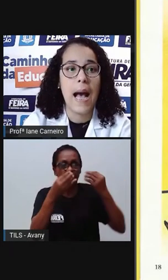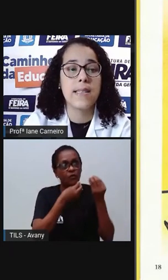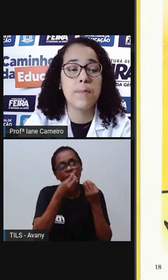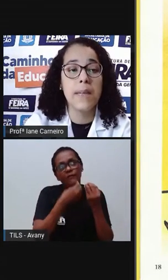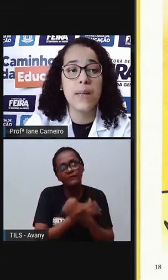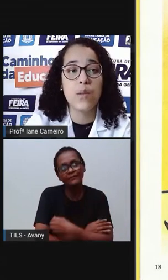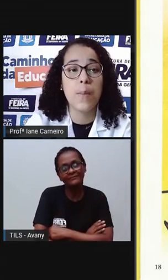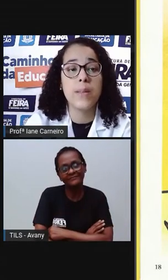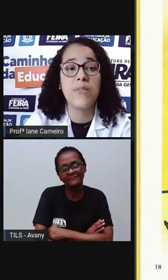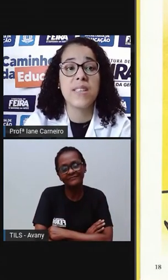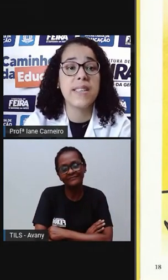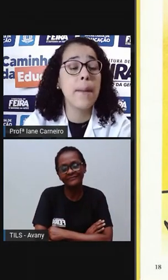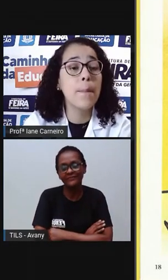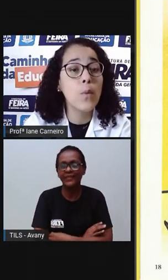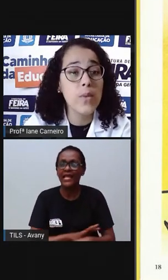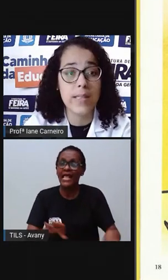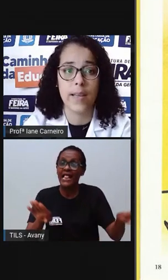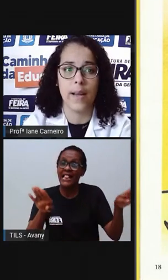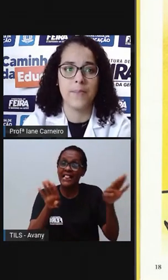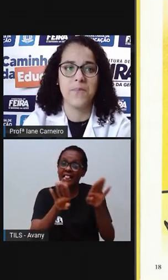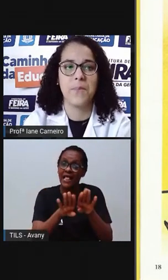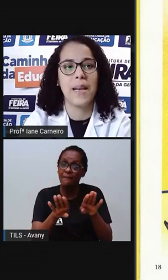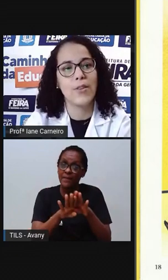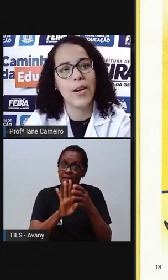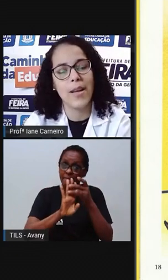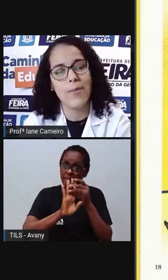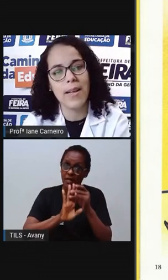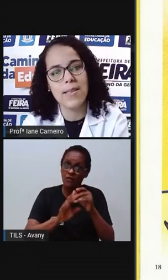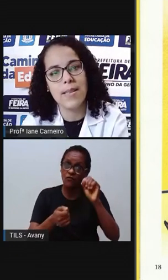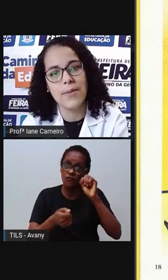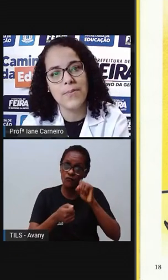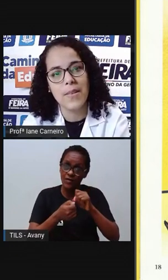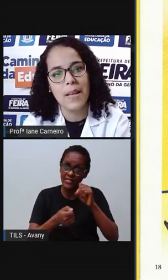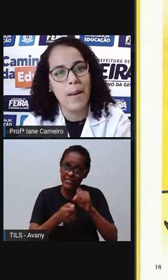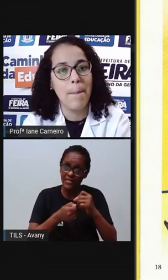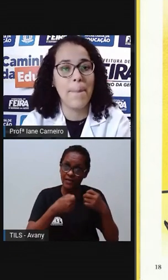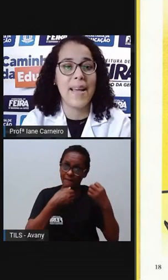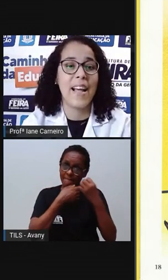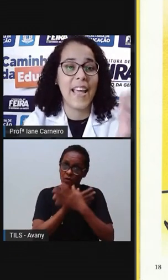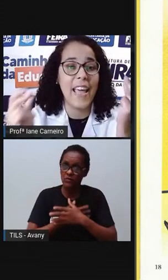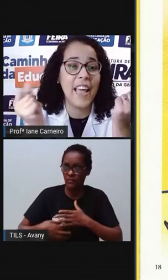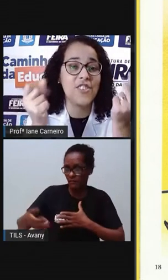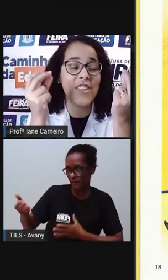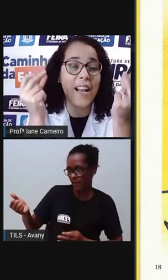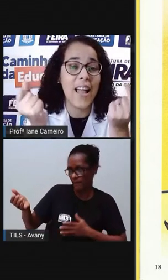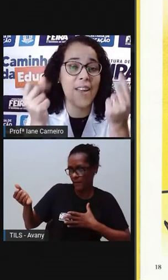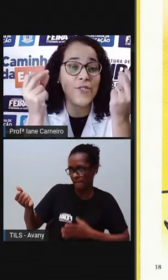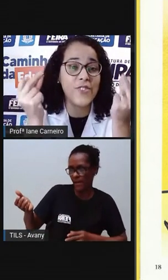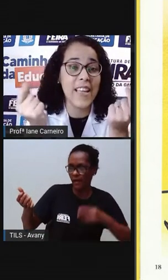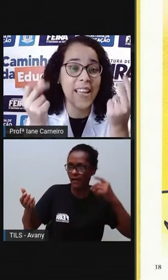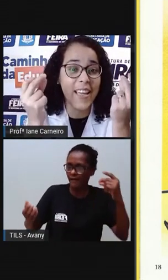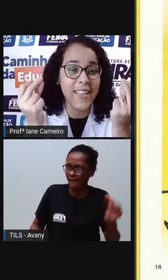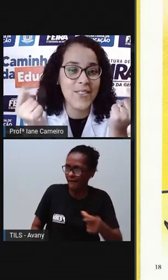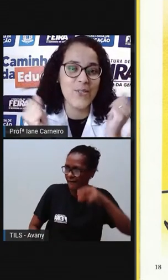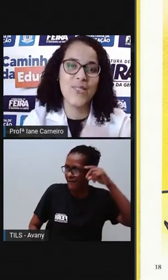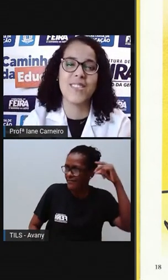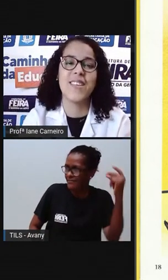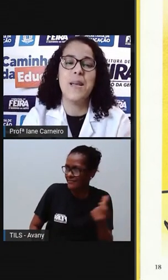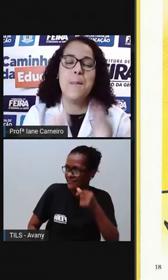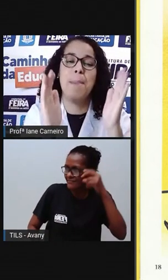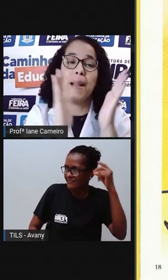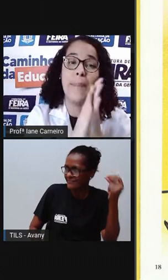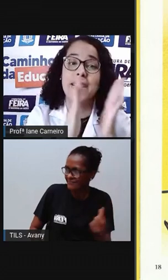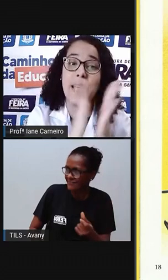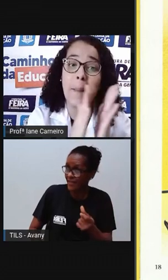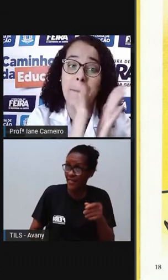As mãos podem fazer música para tocar uma canção. Para estalar os dedos.